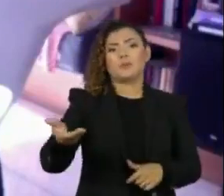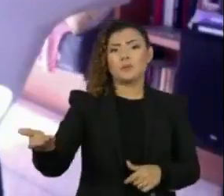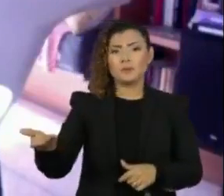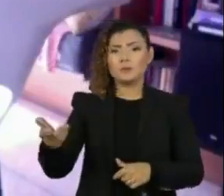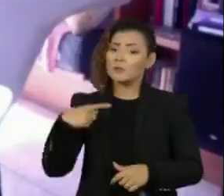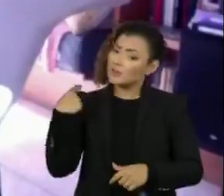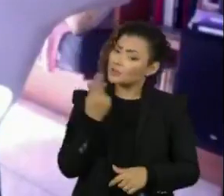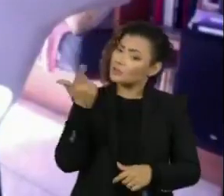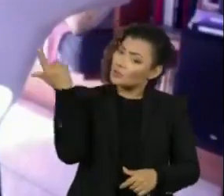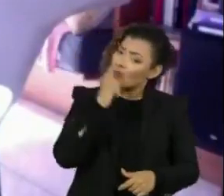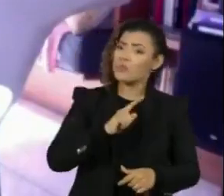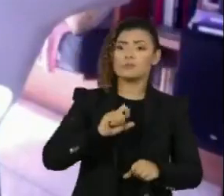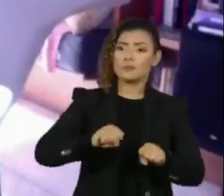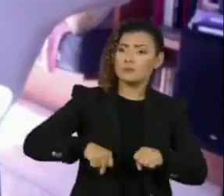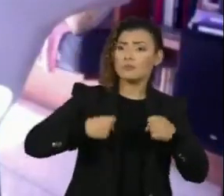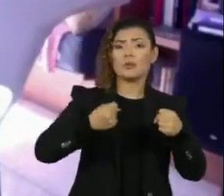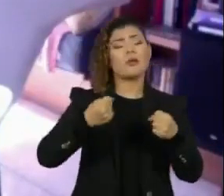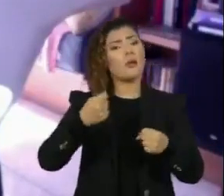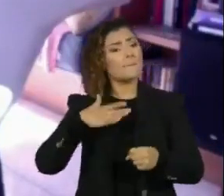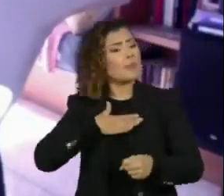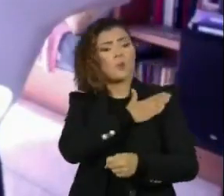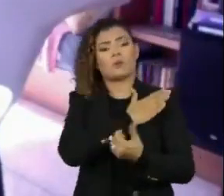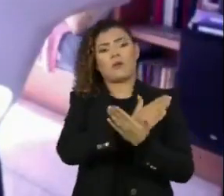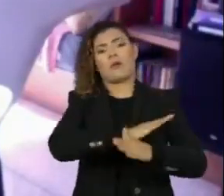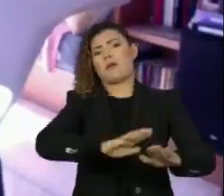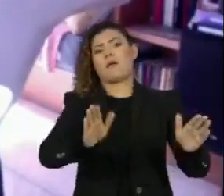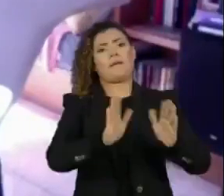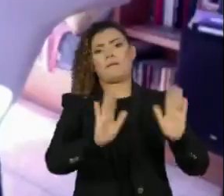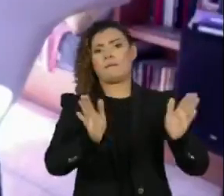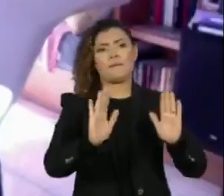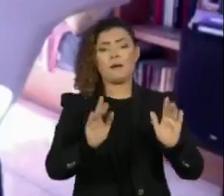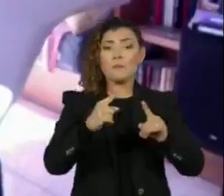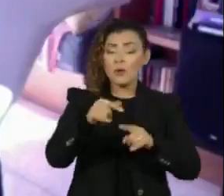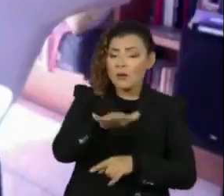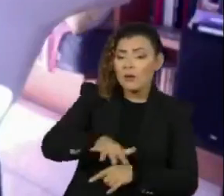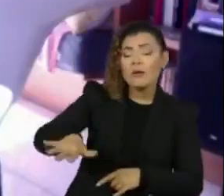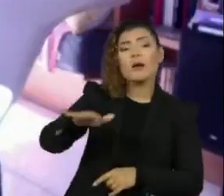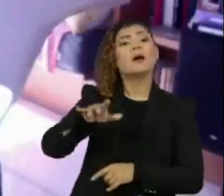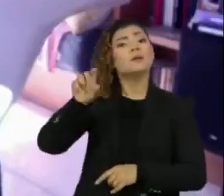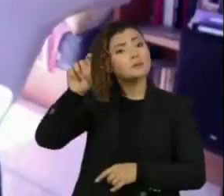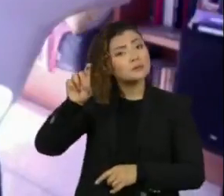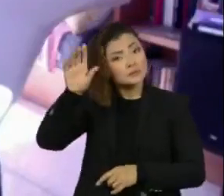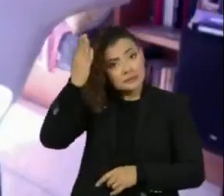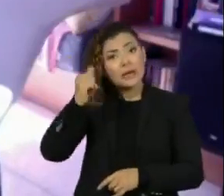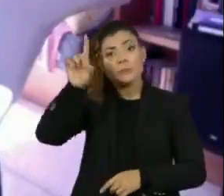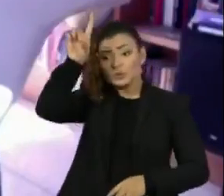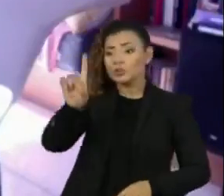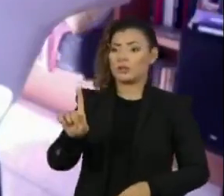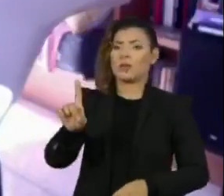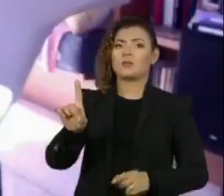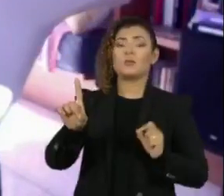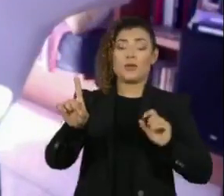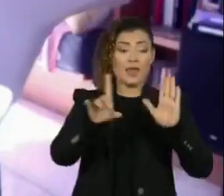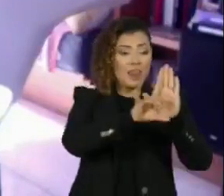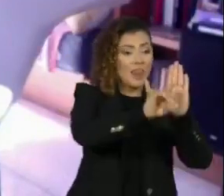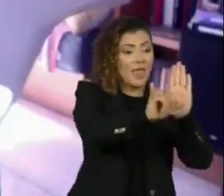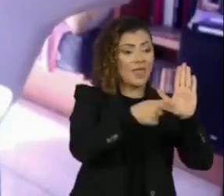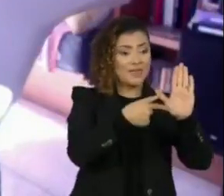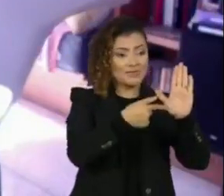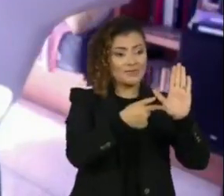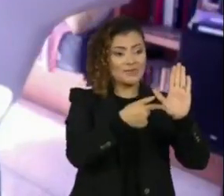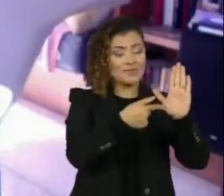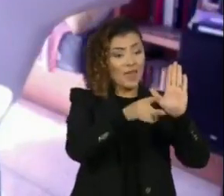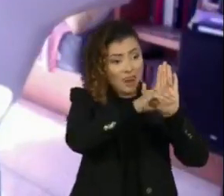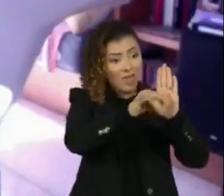para que a gente consiga superar esses preconceitos. Porque, no campo do direito, a gente sabe que a distância entre a lei, entre o que é